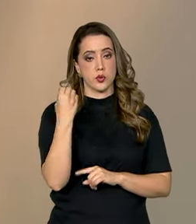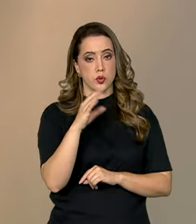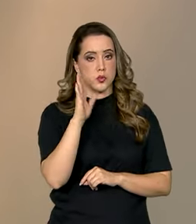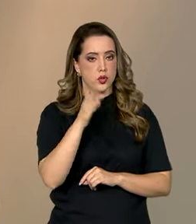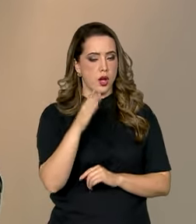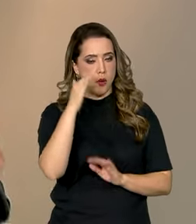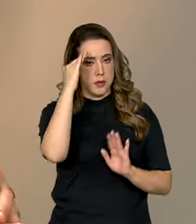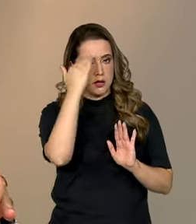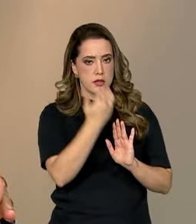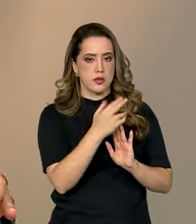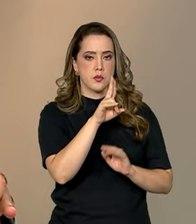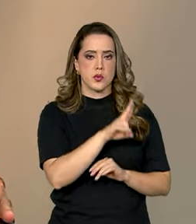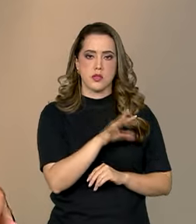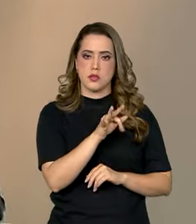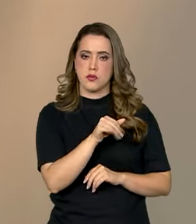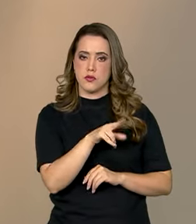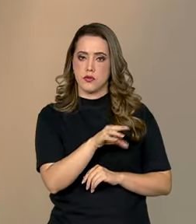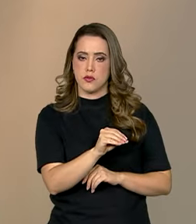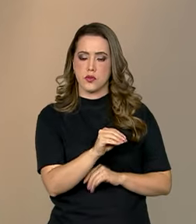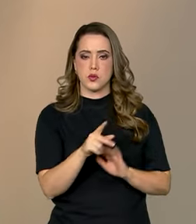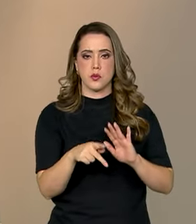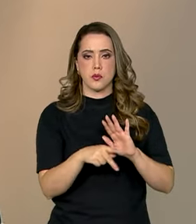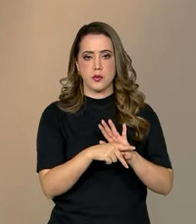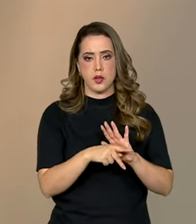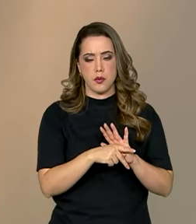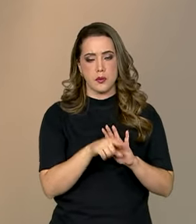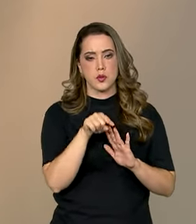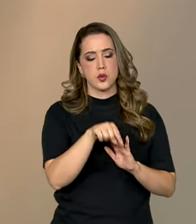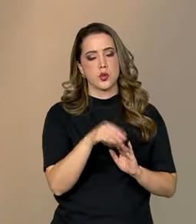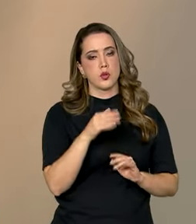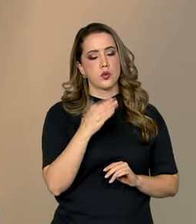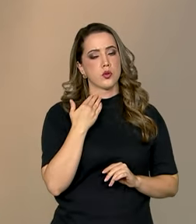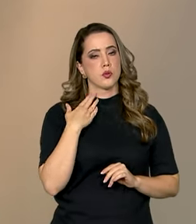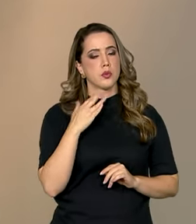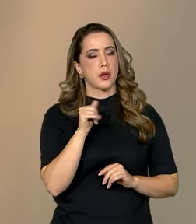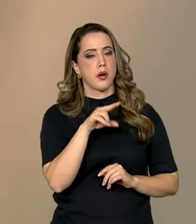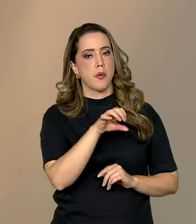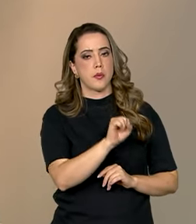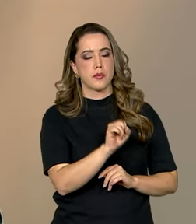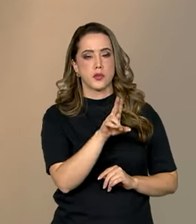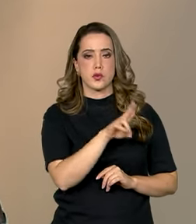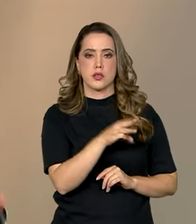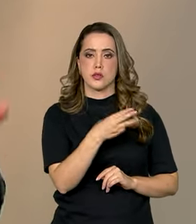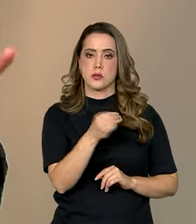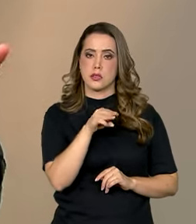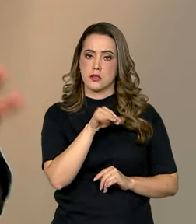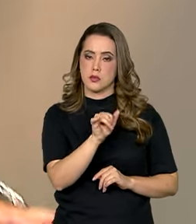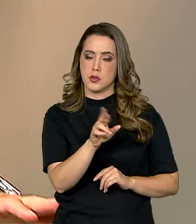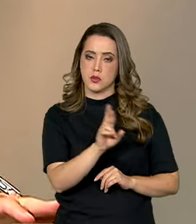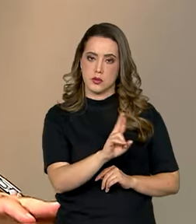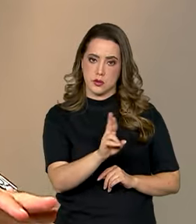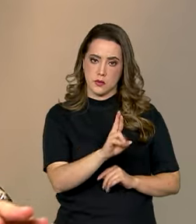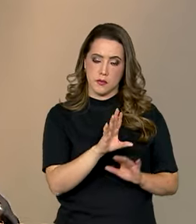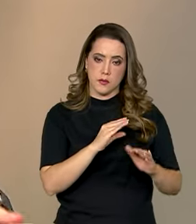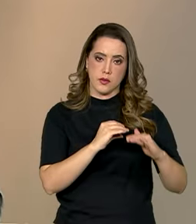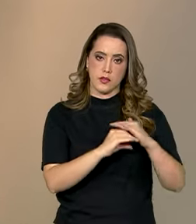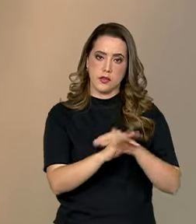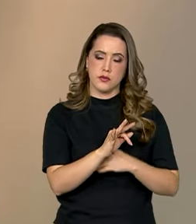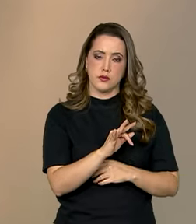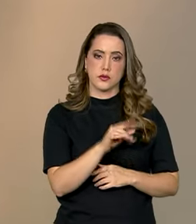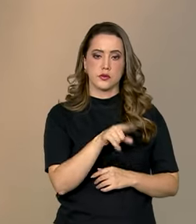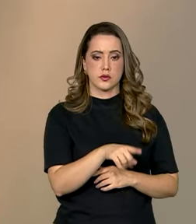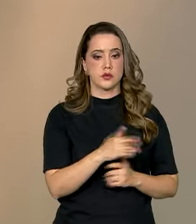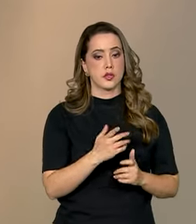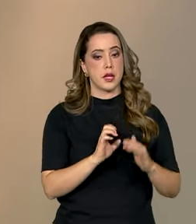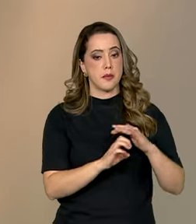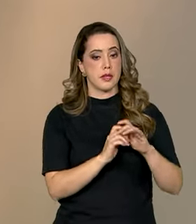Boa parte dessas usando o fundo garantidor do BNDES, que é o PA, que é a FGI. 30 bilhões a partir do fundo garantidor. Ou seja, o empresário brasileiro, o